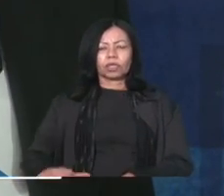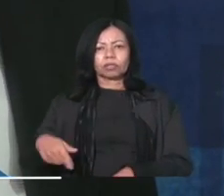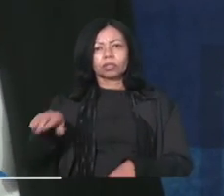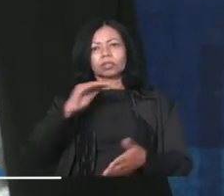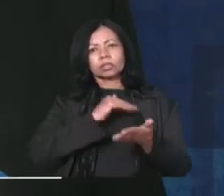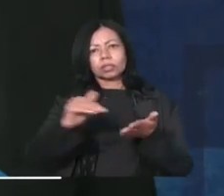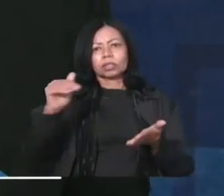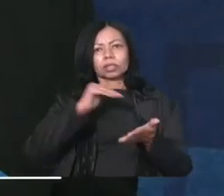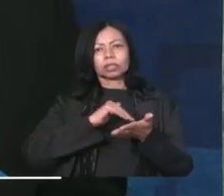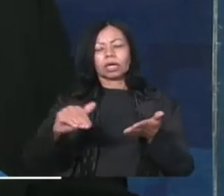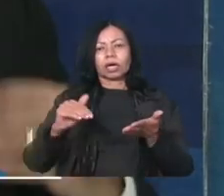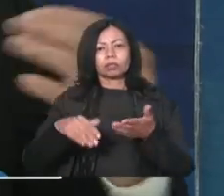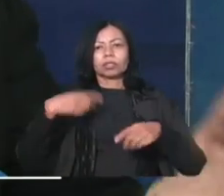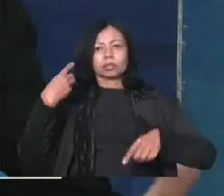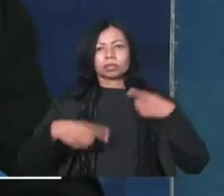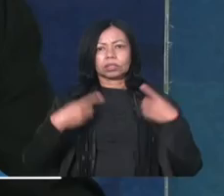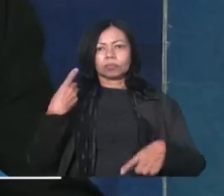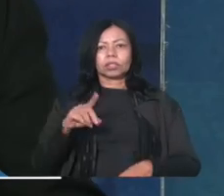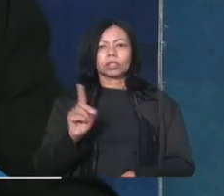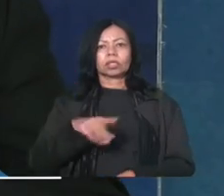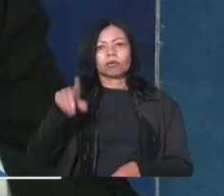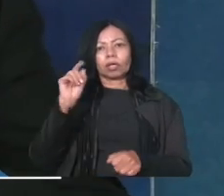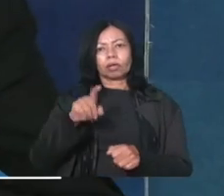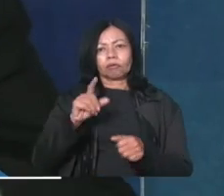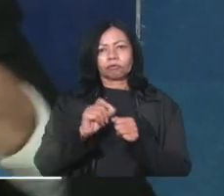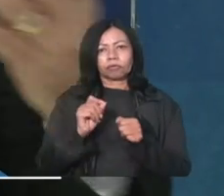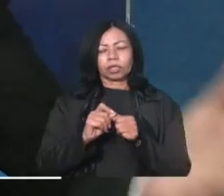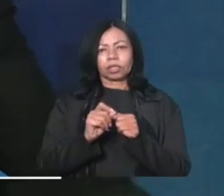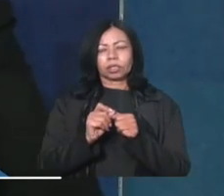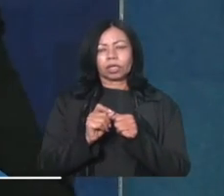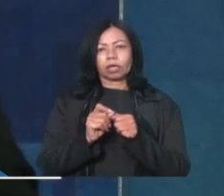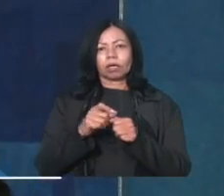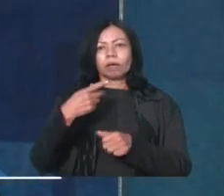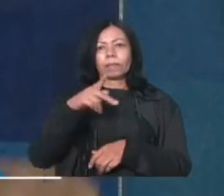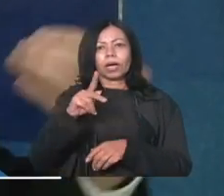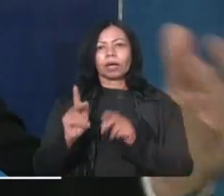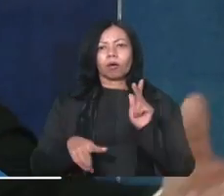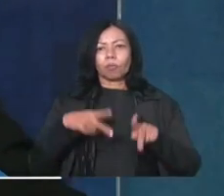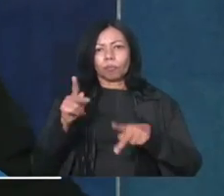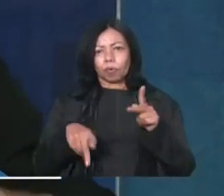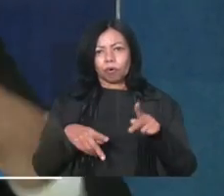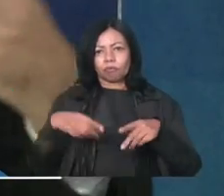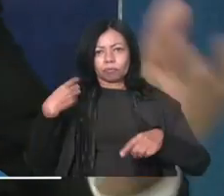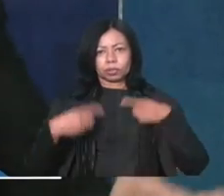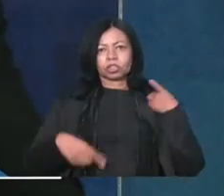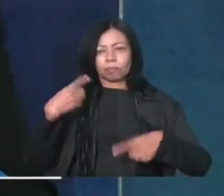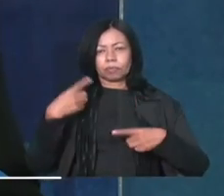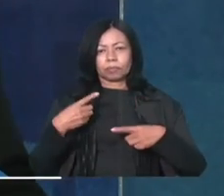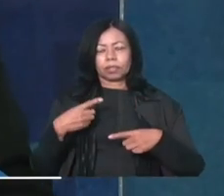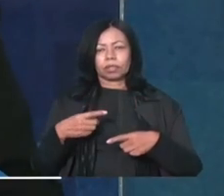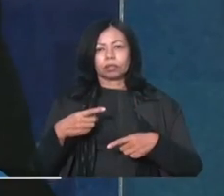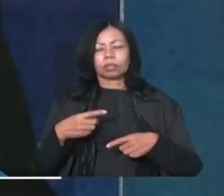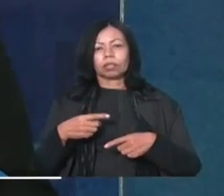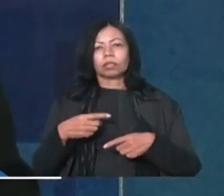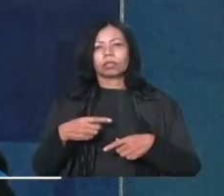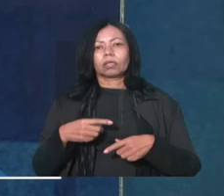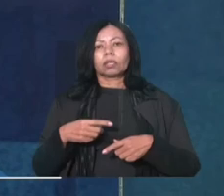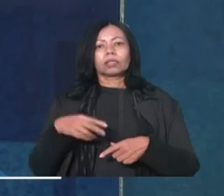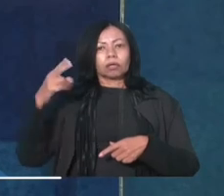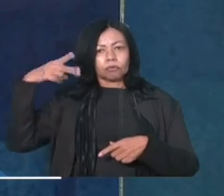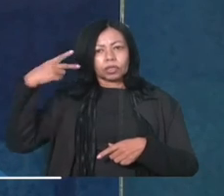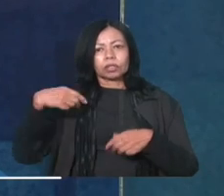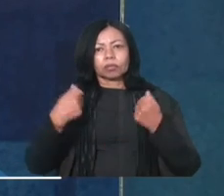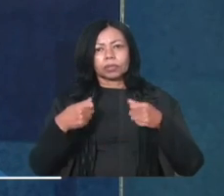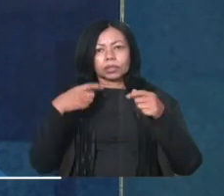secretariados, ou seja, se a política não é atendida, se a política não chega do povo, a política pública, a política do povo, cabe ao vereador